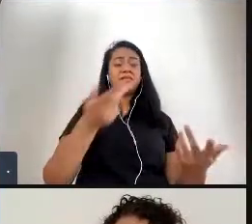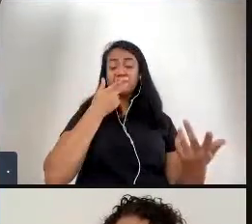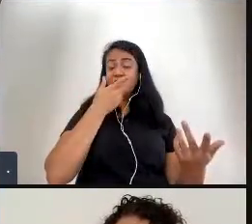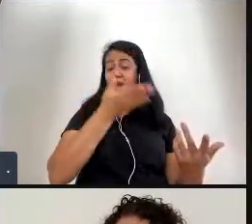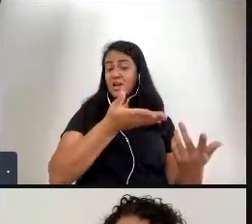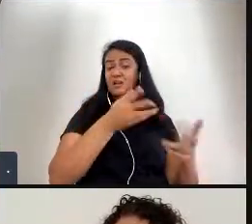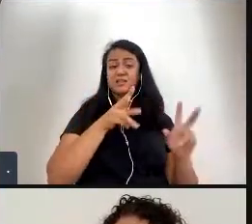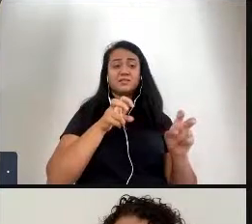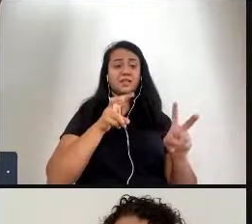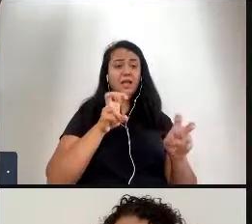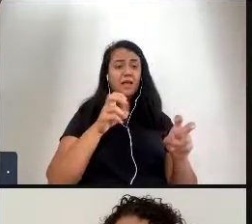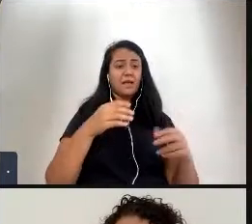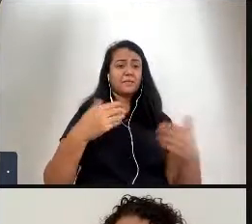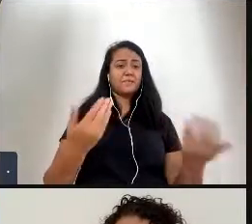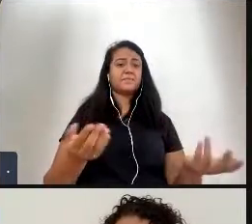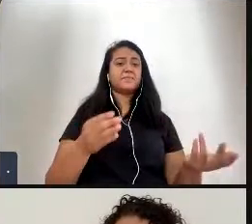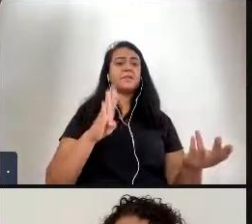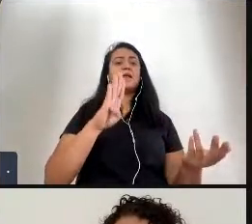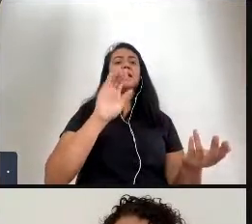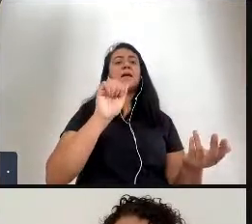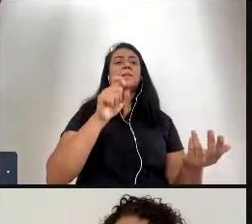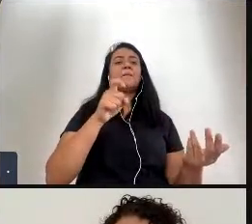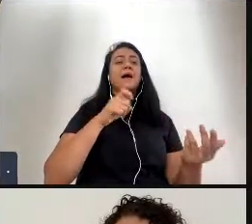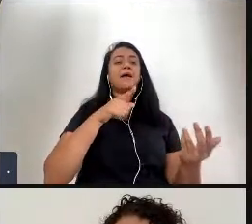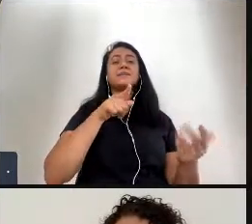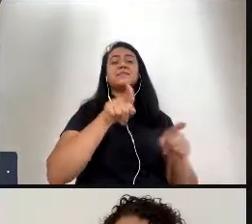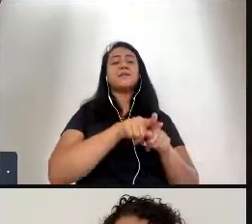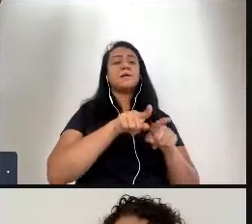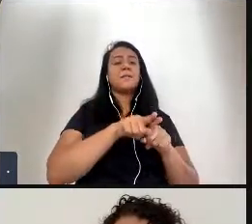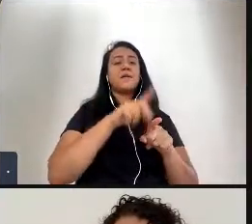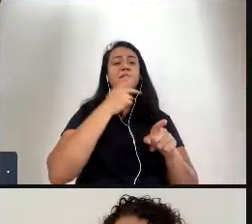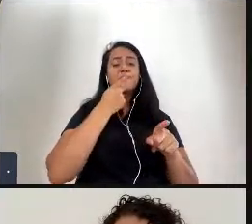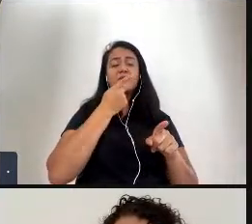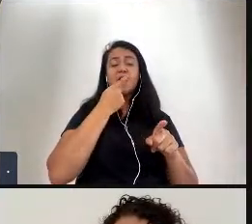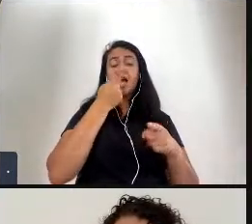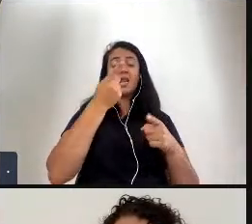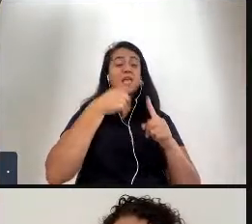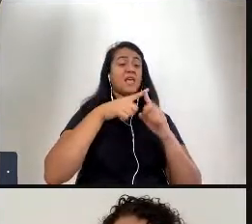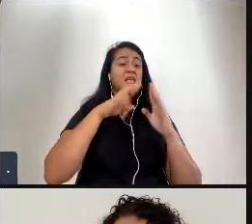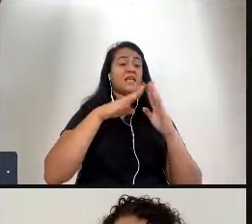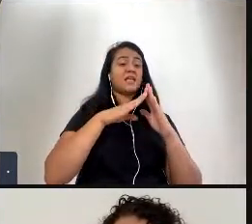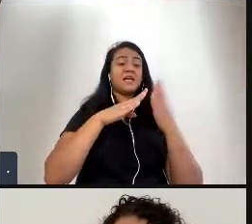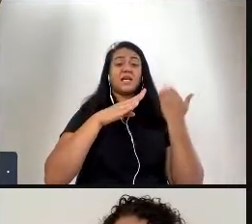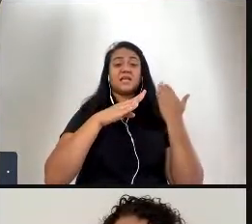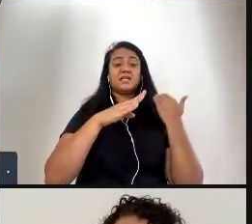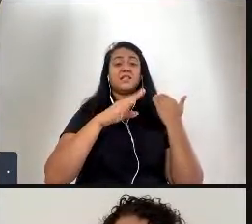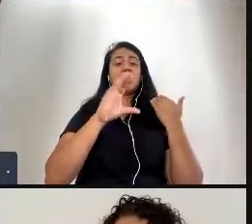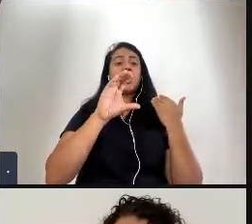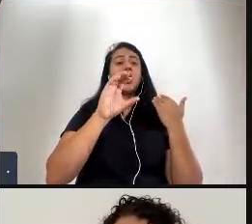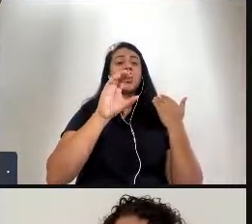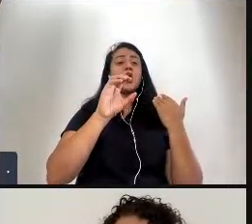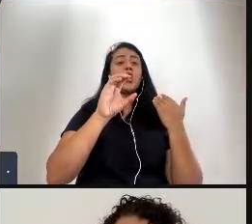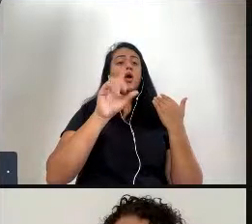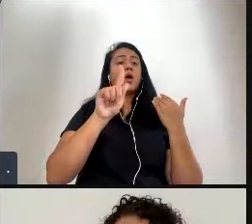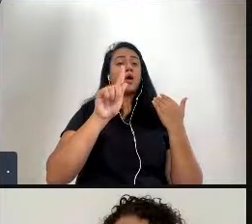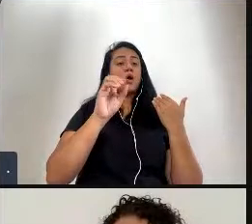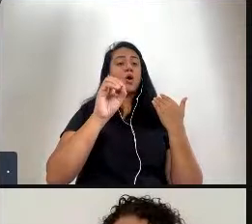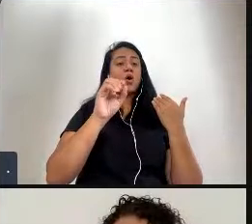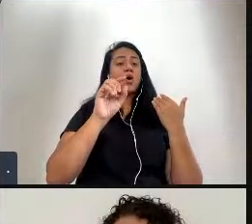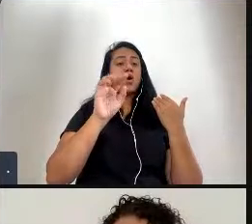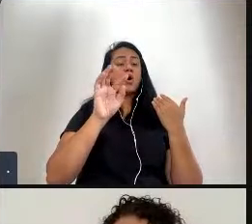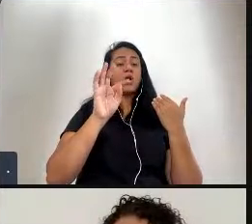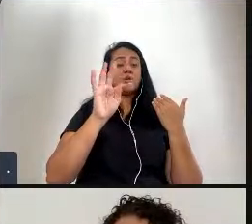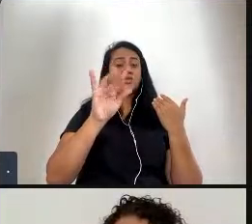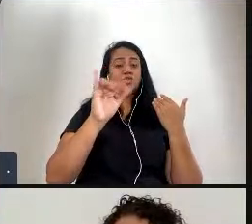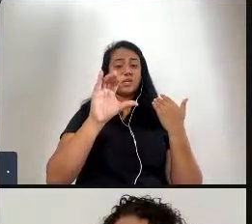que essa era uma questão no fim da idade média as igrejas góticas né com seus vitrais esculturas nos